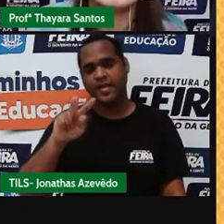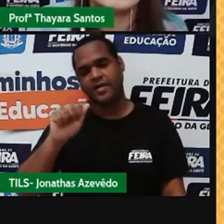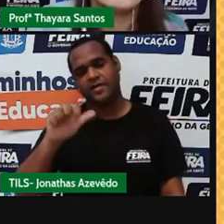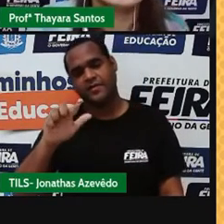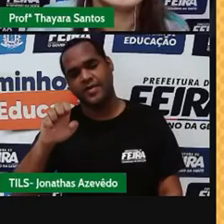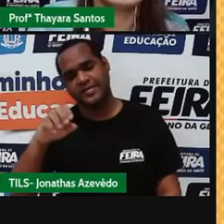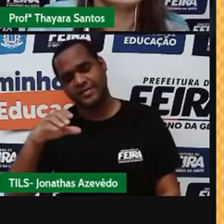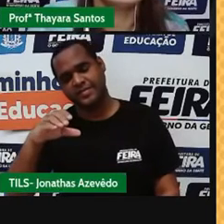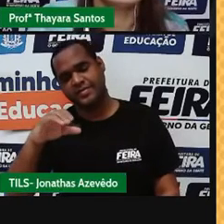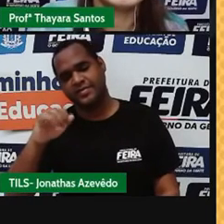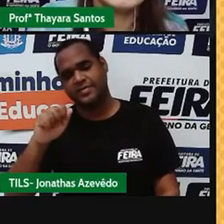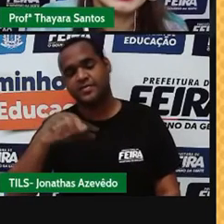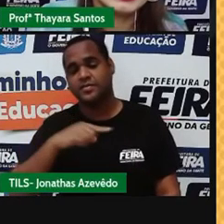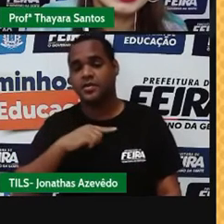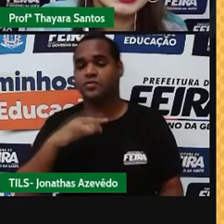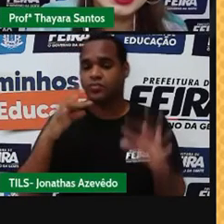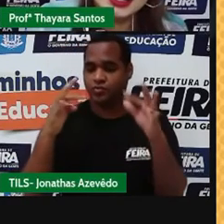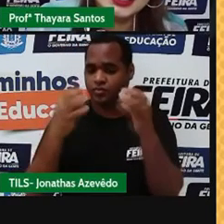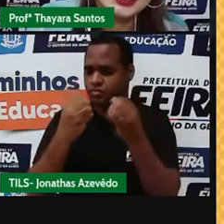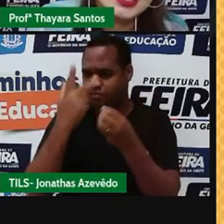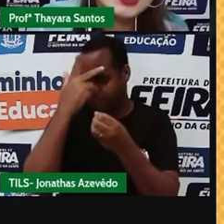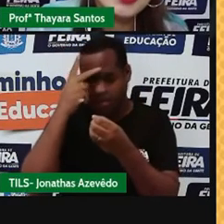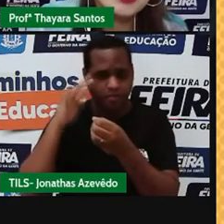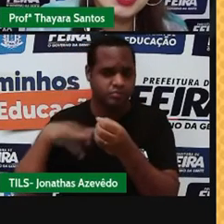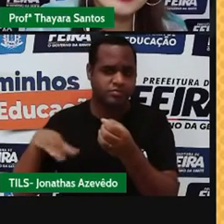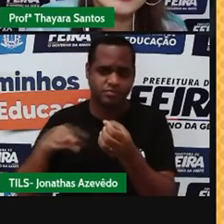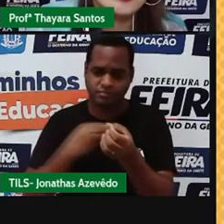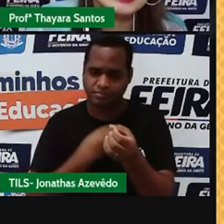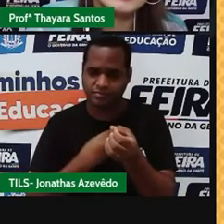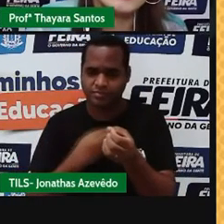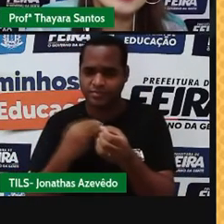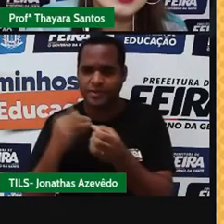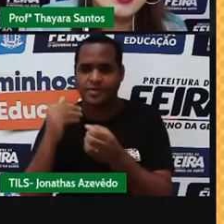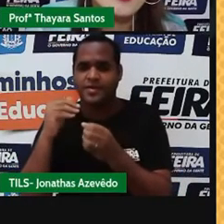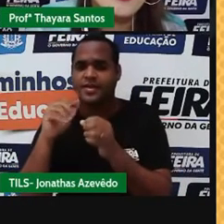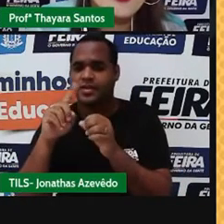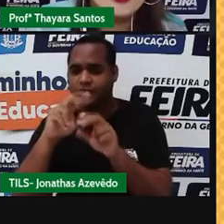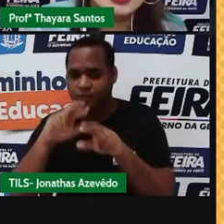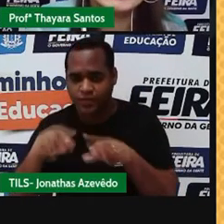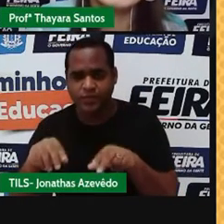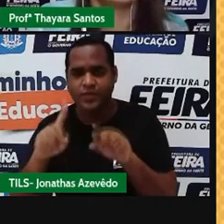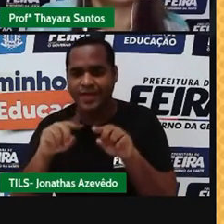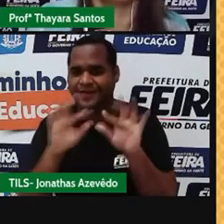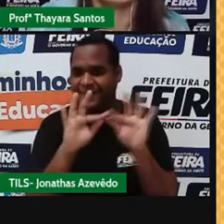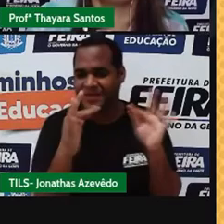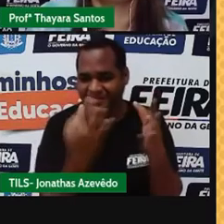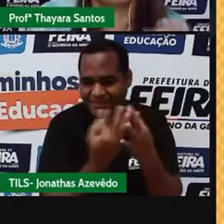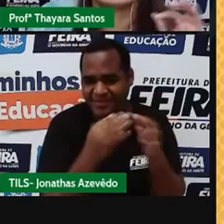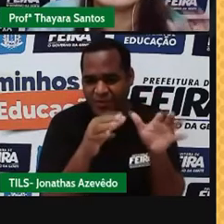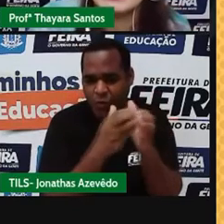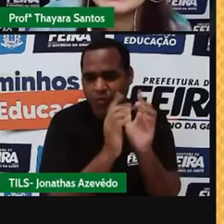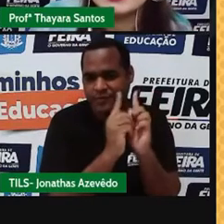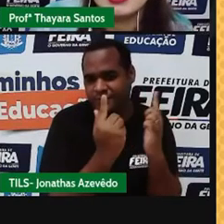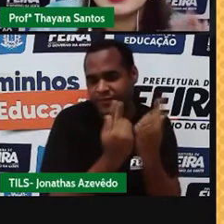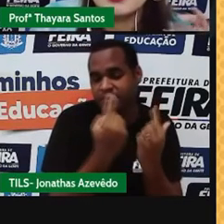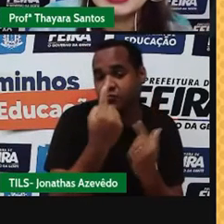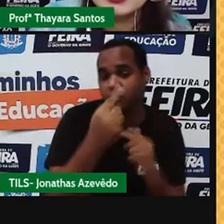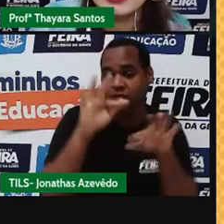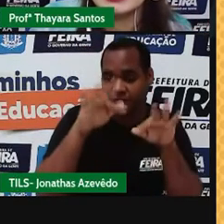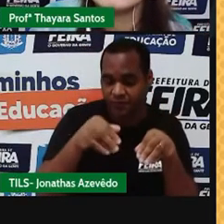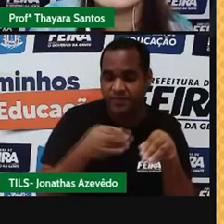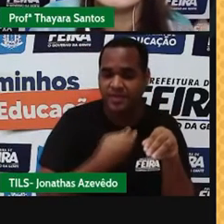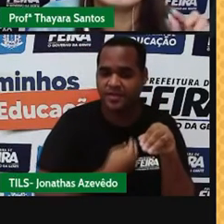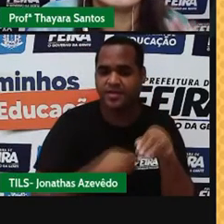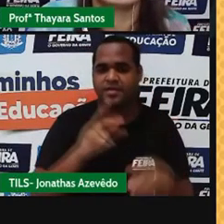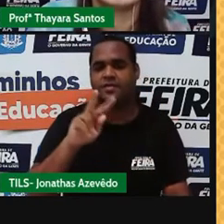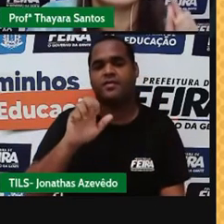valência. Então, todo mundo que está aqui nessa primeira família, na família 1, quer dizer que na última camada, que é a camada